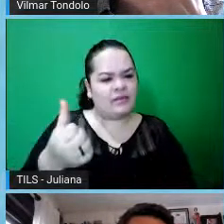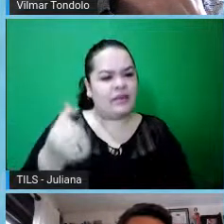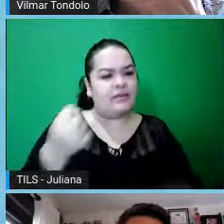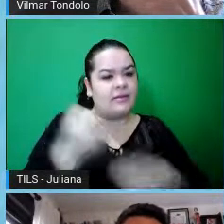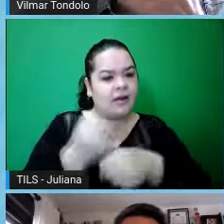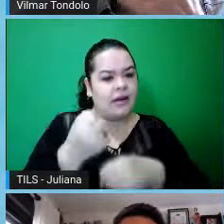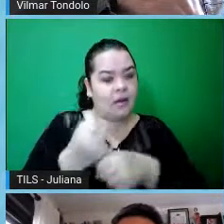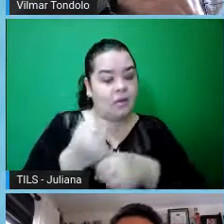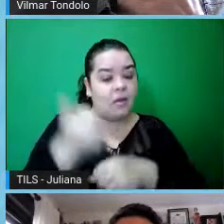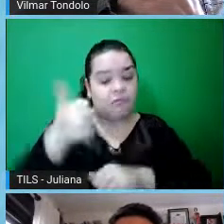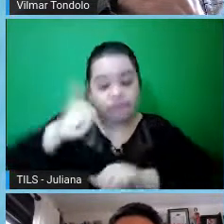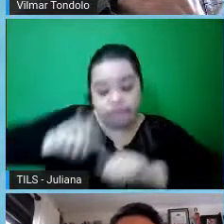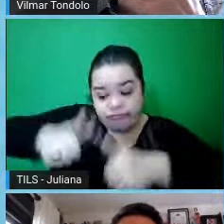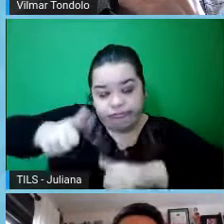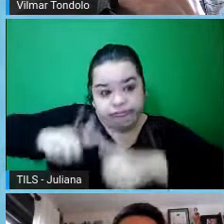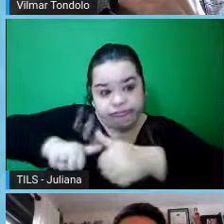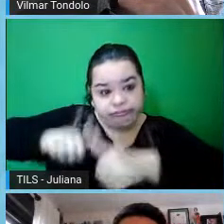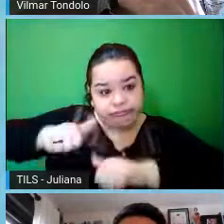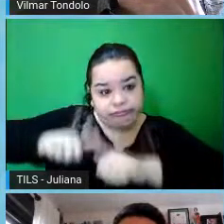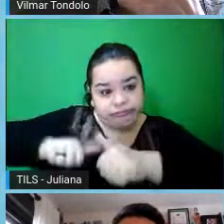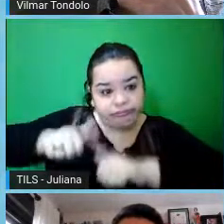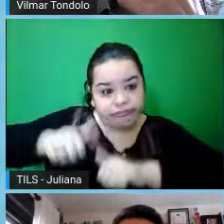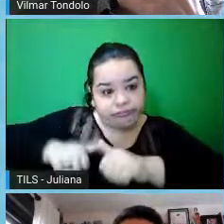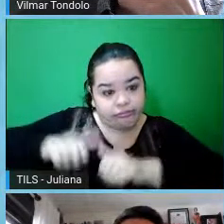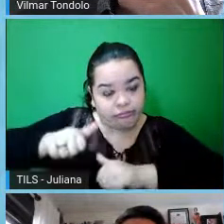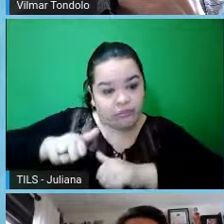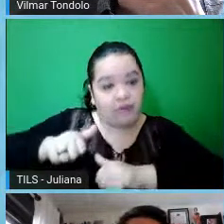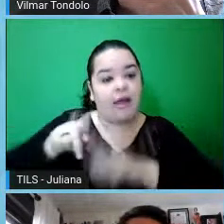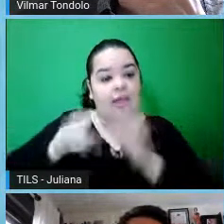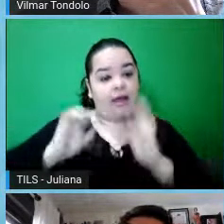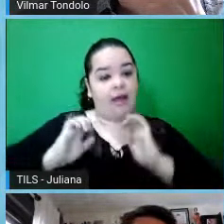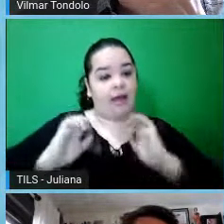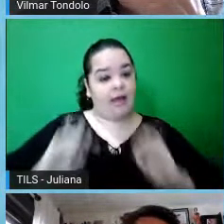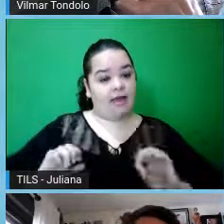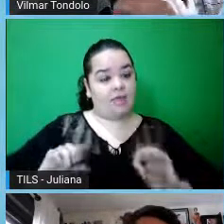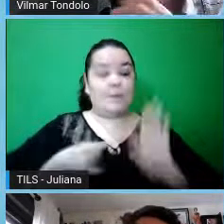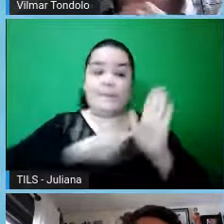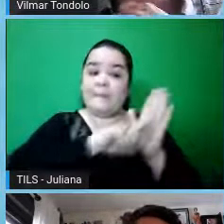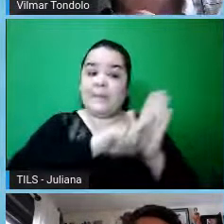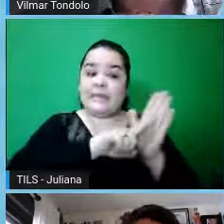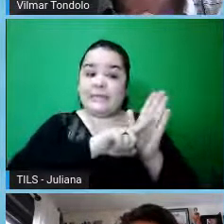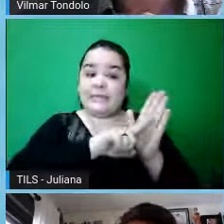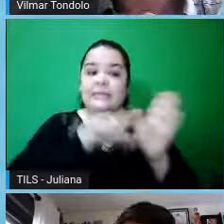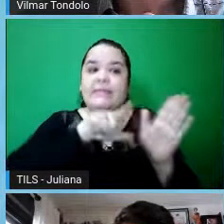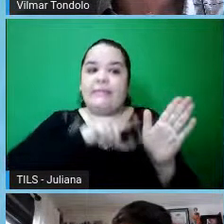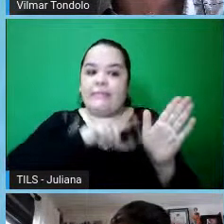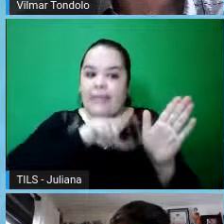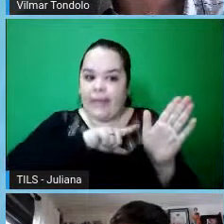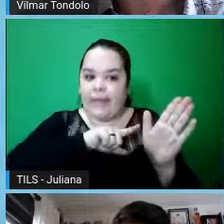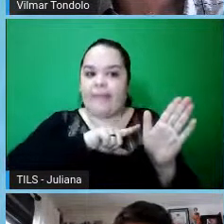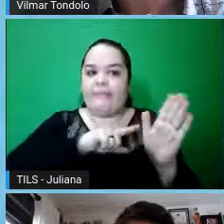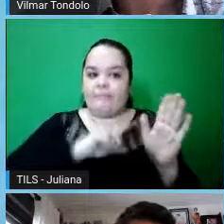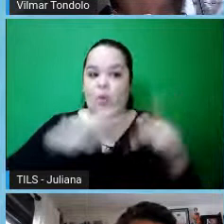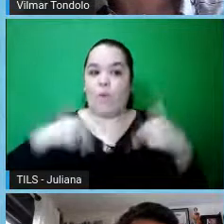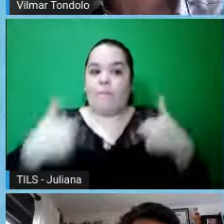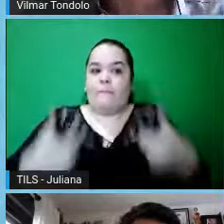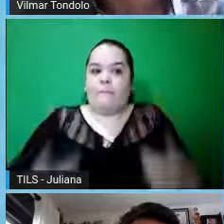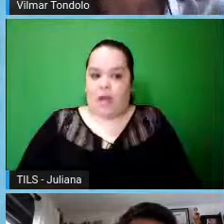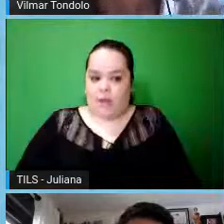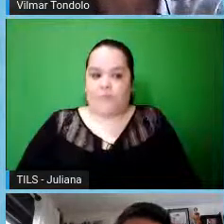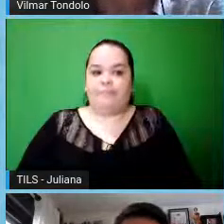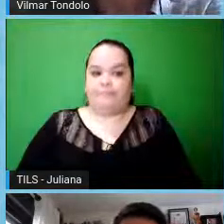ética em pesquisa envolvendo seres humanos no Brasil. Então, tem uma série, como eu falei até na introdução aqui, uma série de